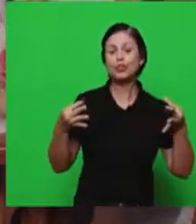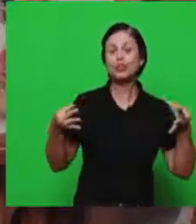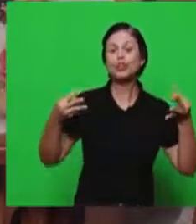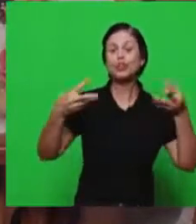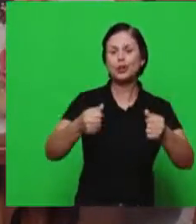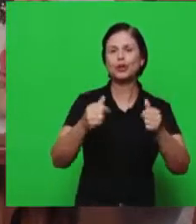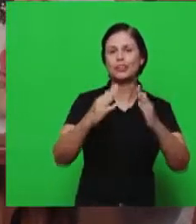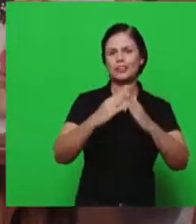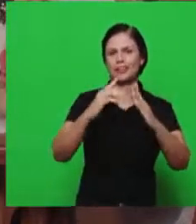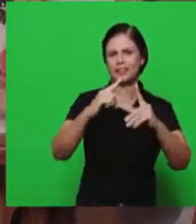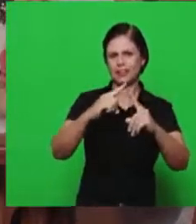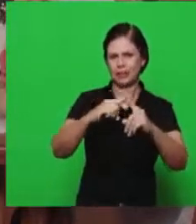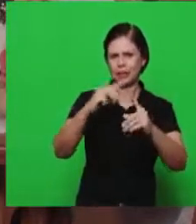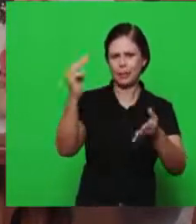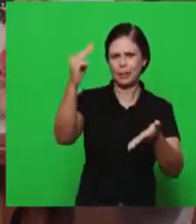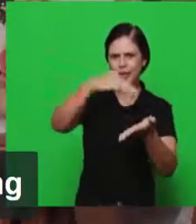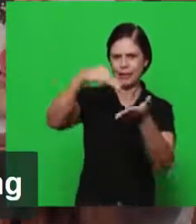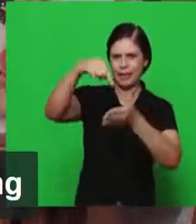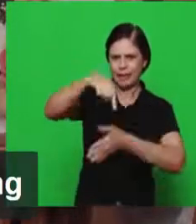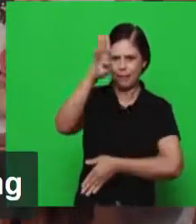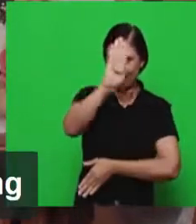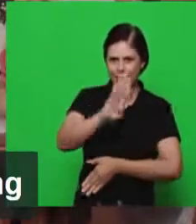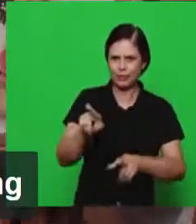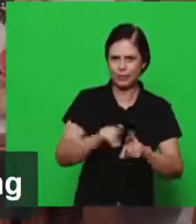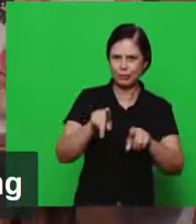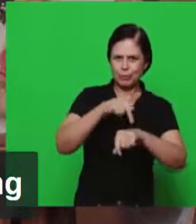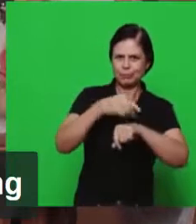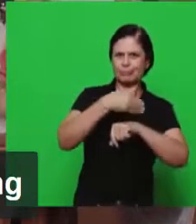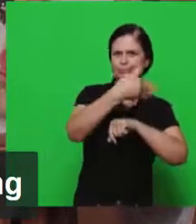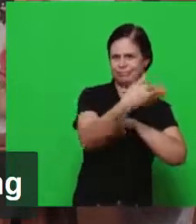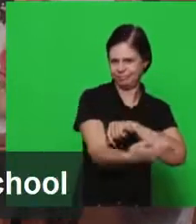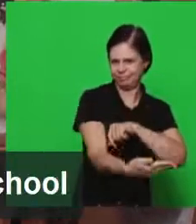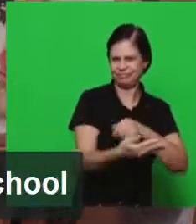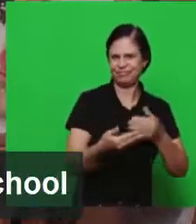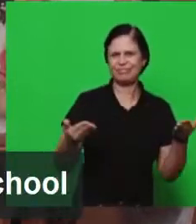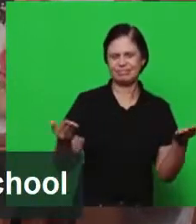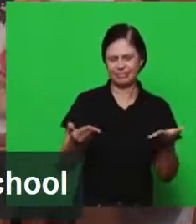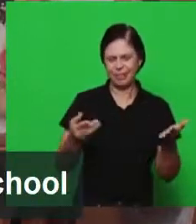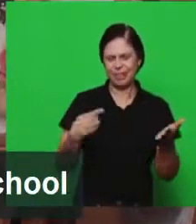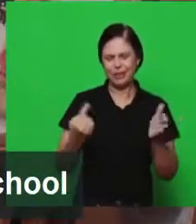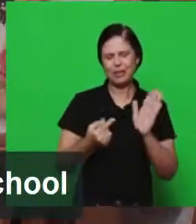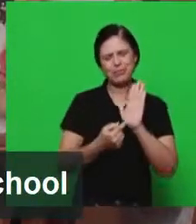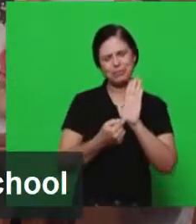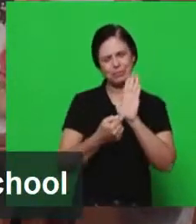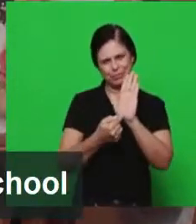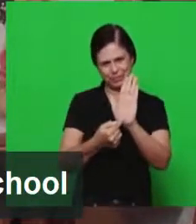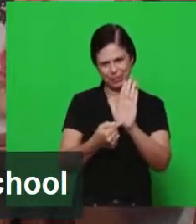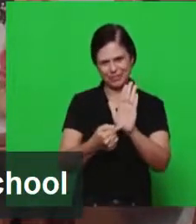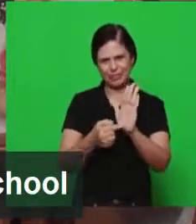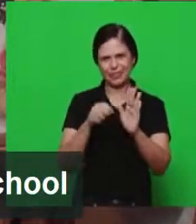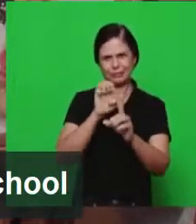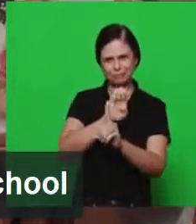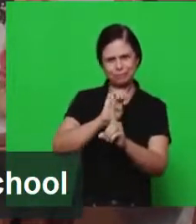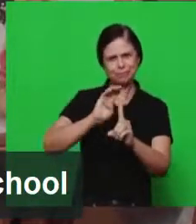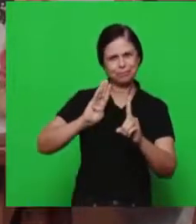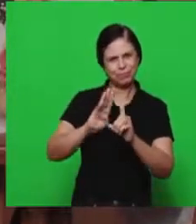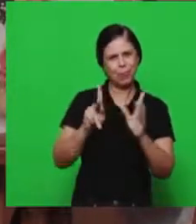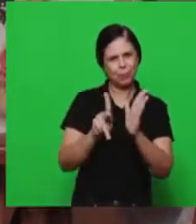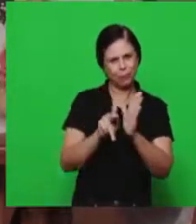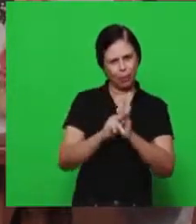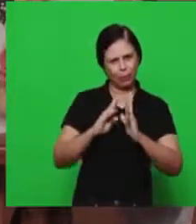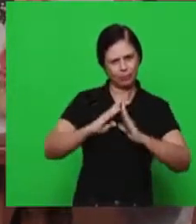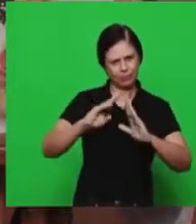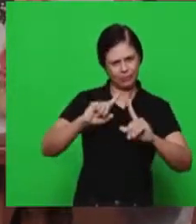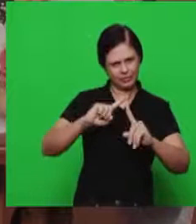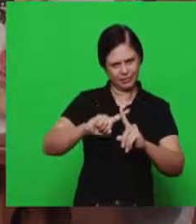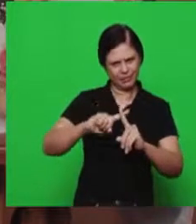no Brasil e no exterior. E aqui está a transmissão nesta manhã da Escola Bíblica da Igreja Cristã Maranata. Um